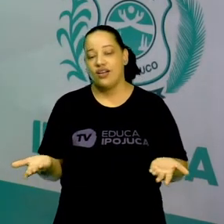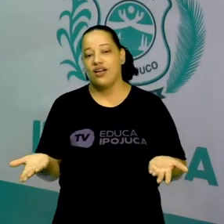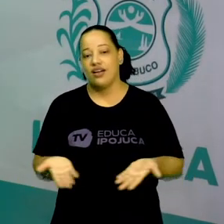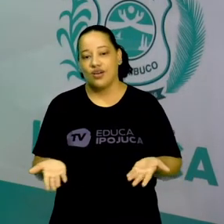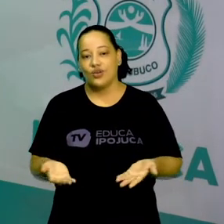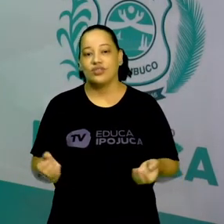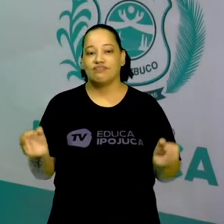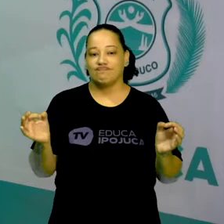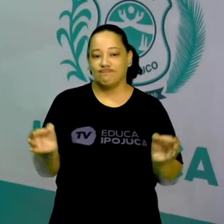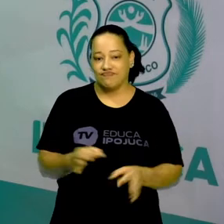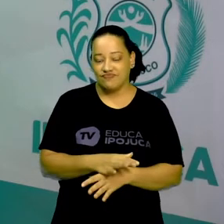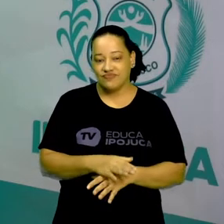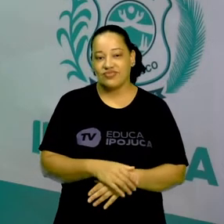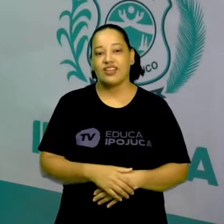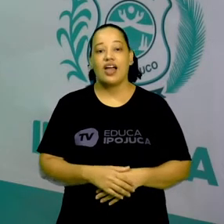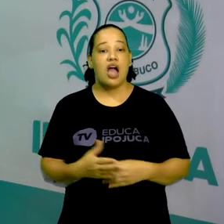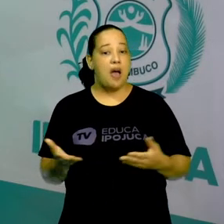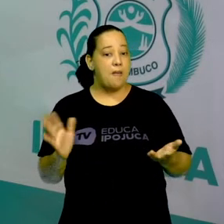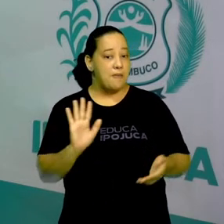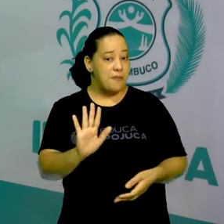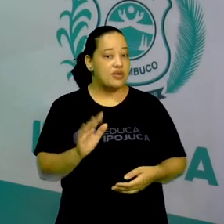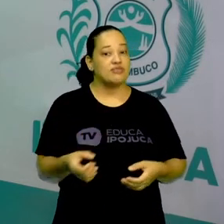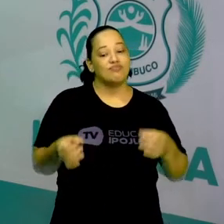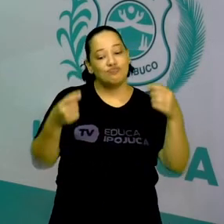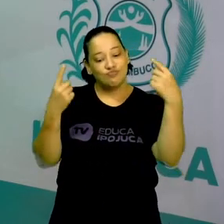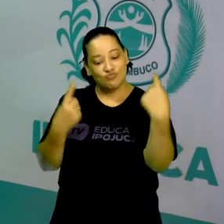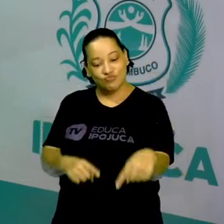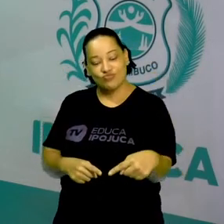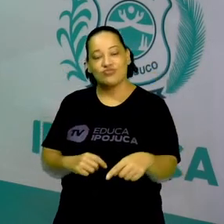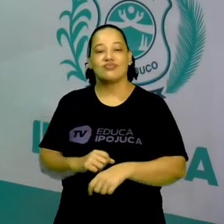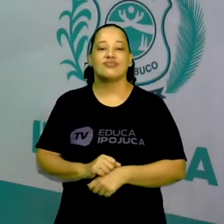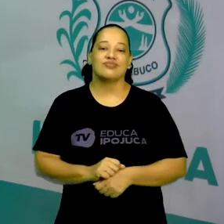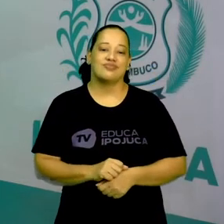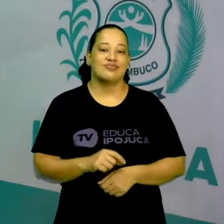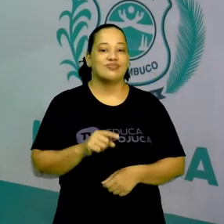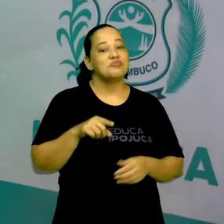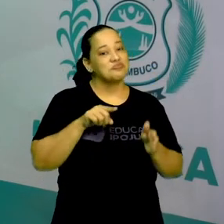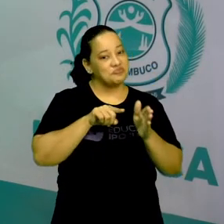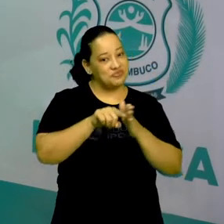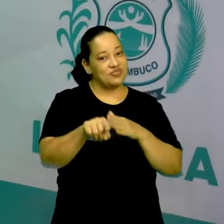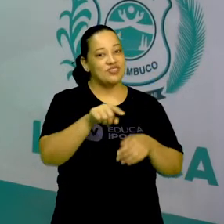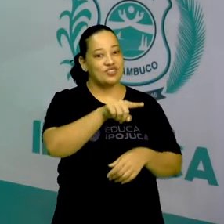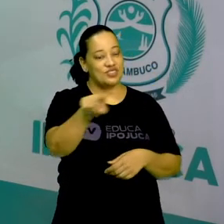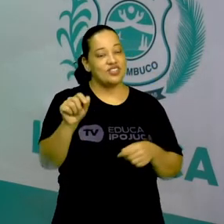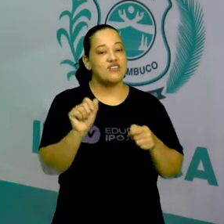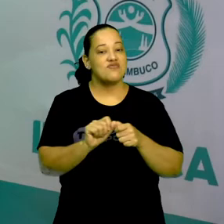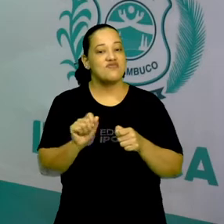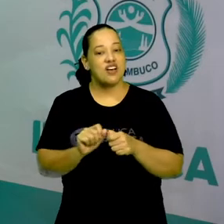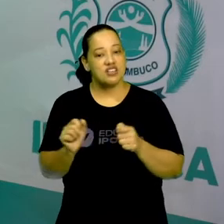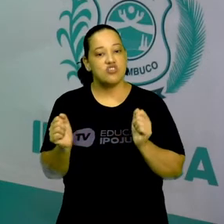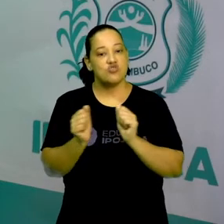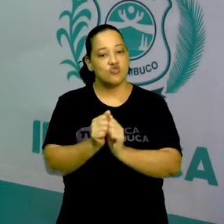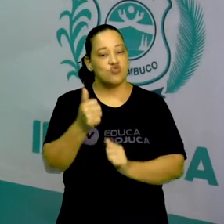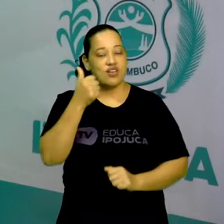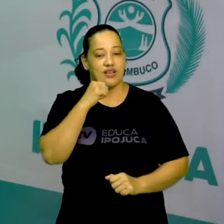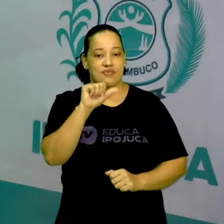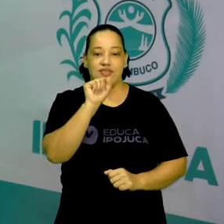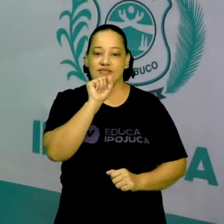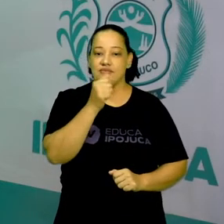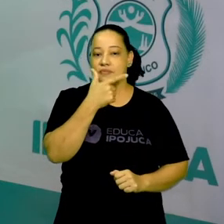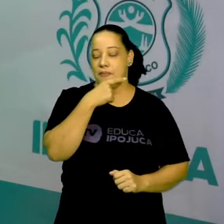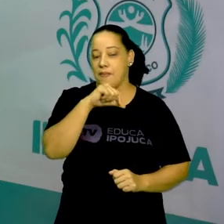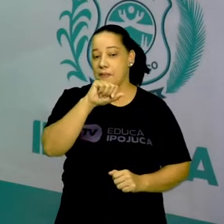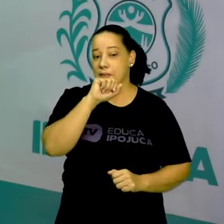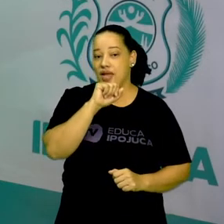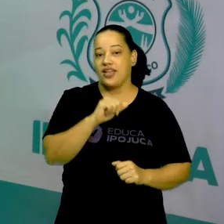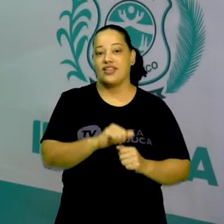agora vai o nosso desafio. E vocês vão fazer em casa, juntamente com a mamãe, com o papai, ou